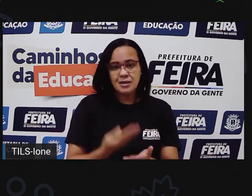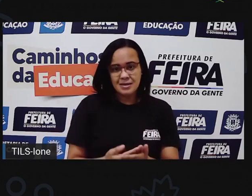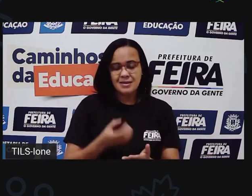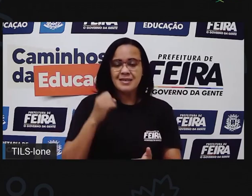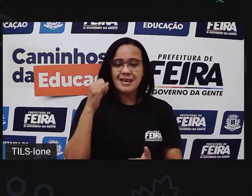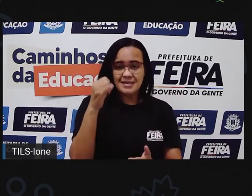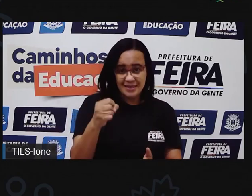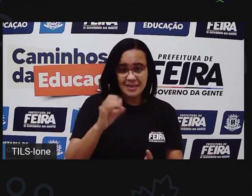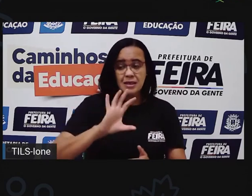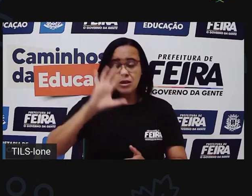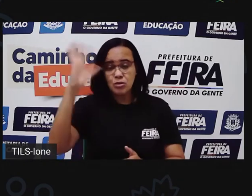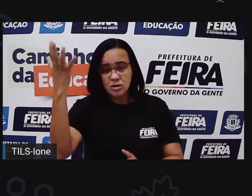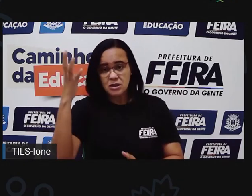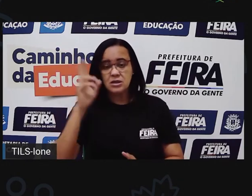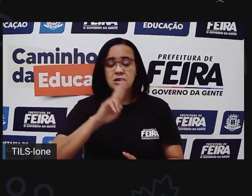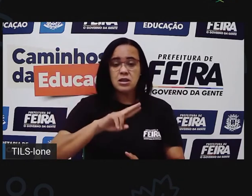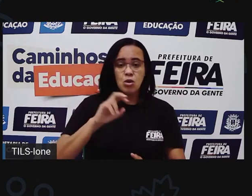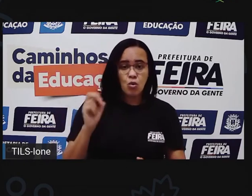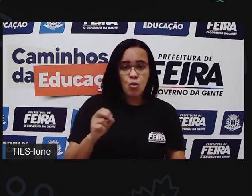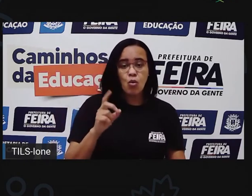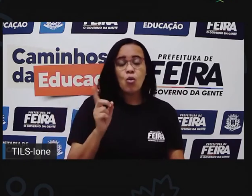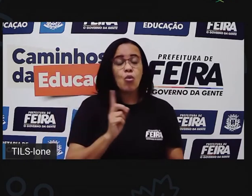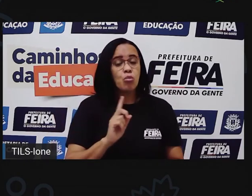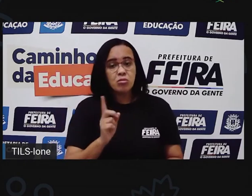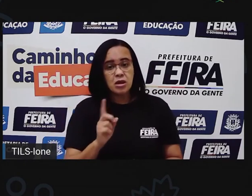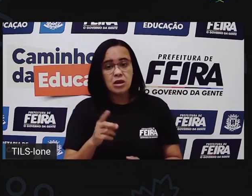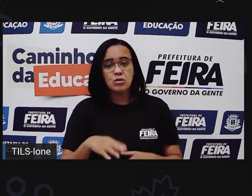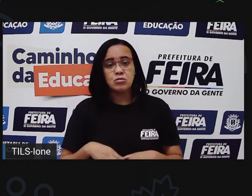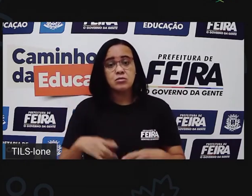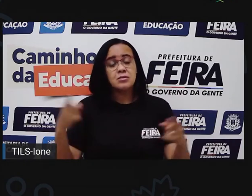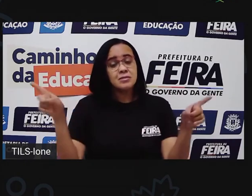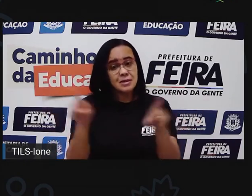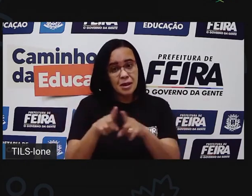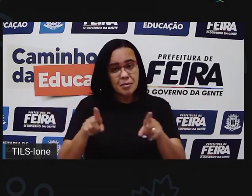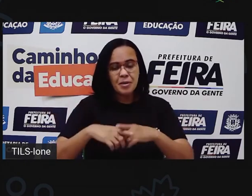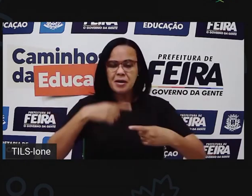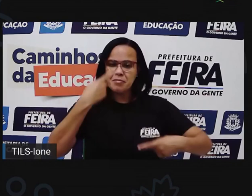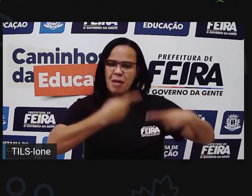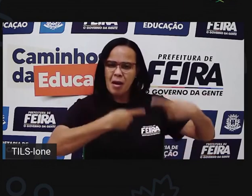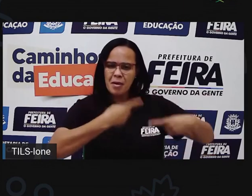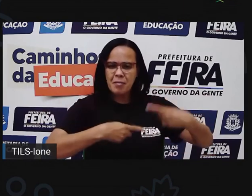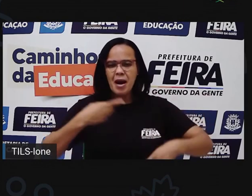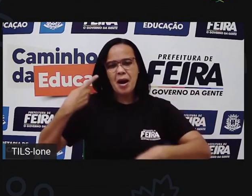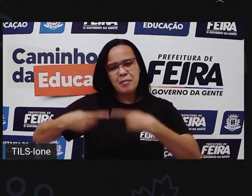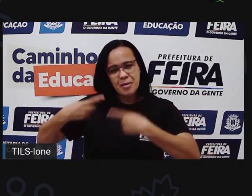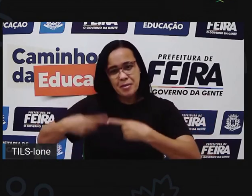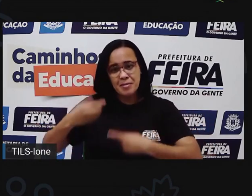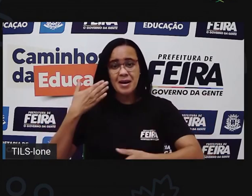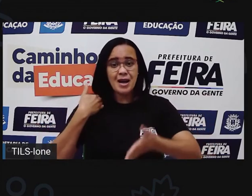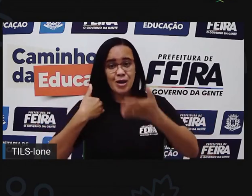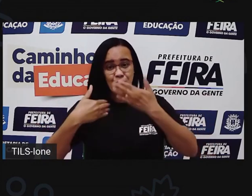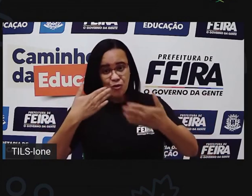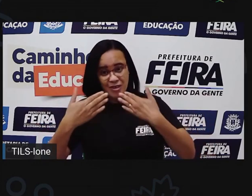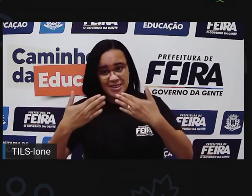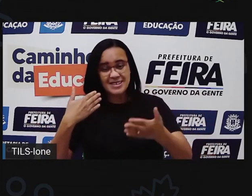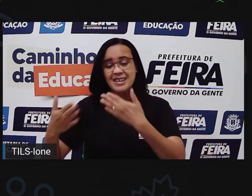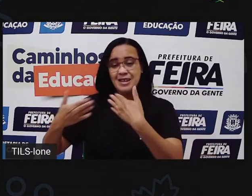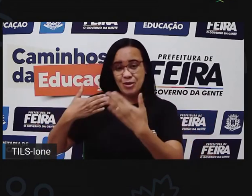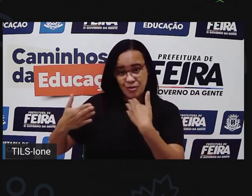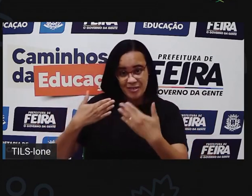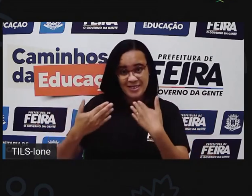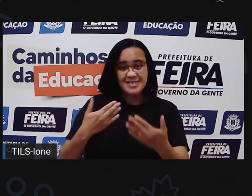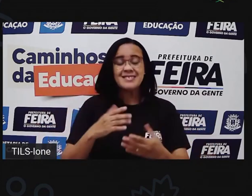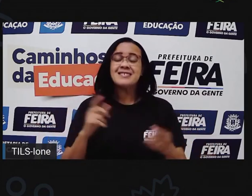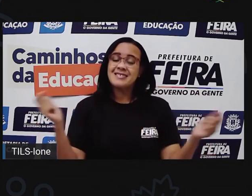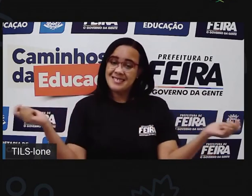algo assim, né? E também a gente discutir sobre essas lendas. Tem lendas que têm alguns pontos que a gente precisa conversar,